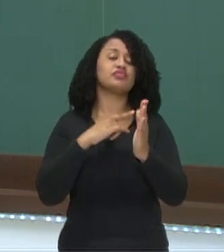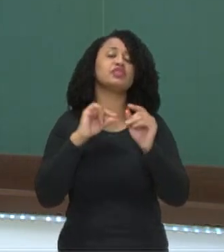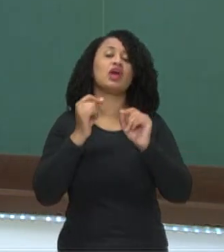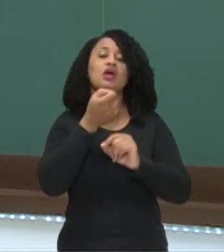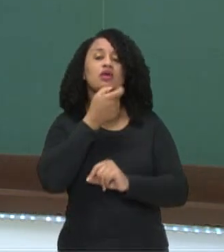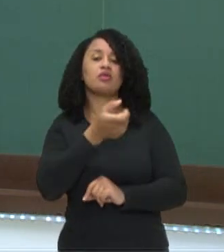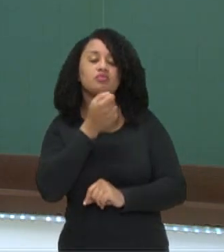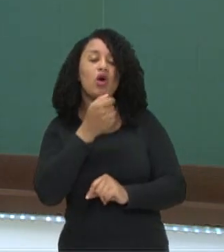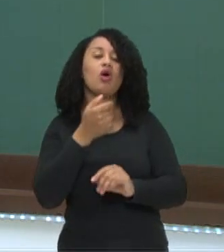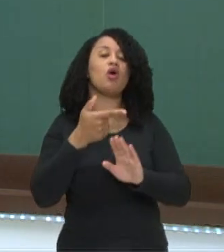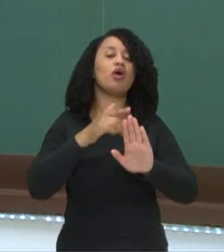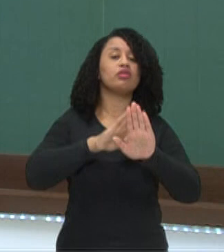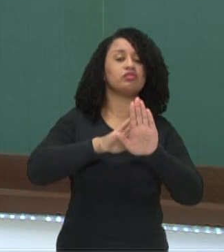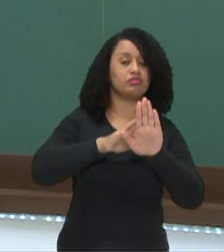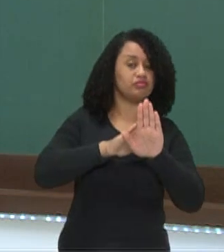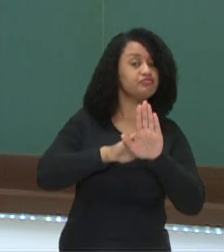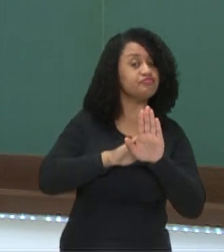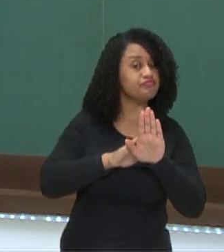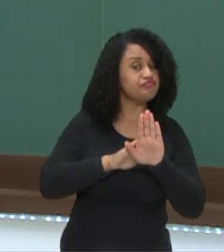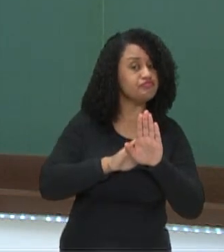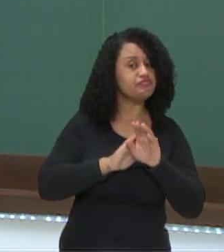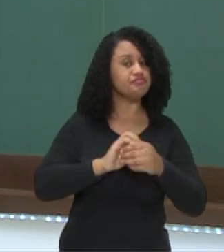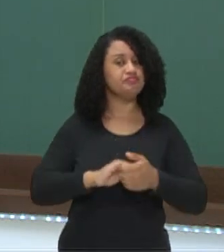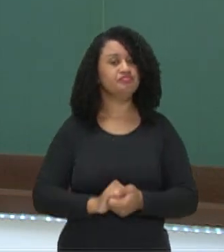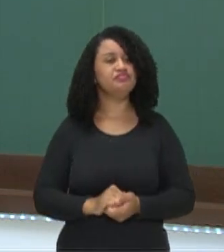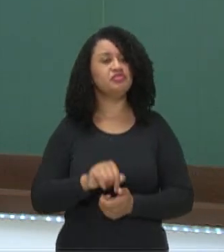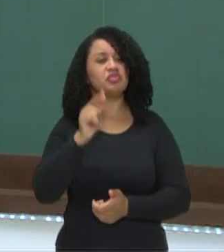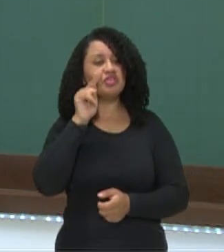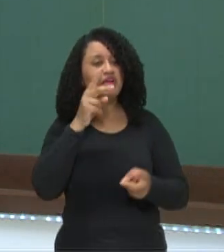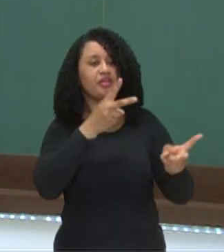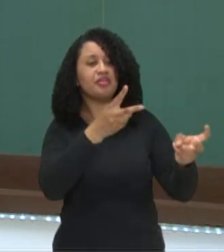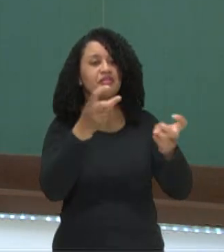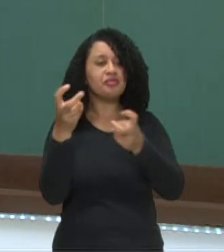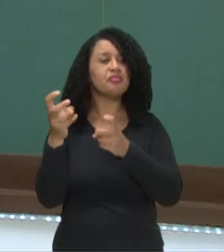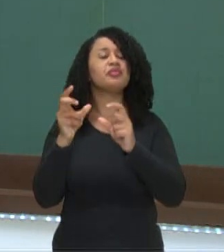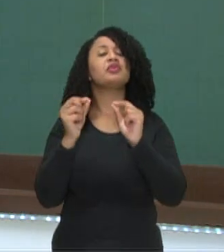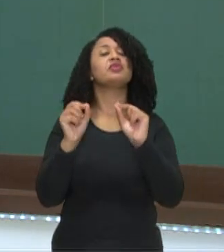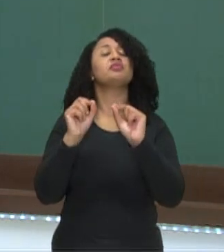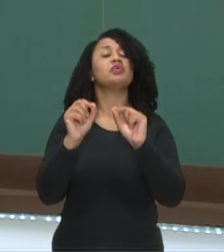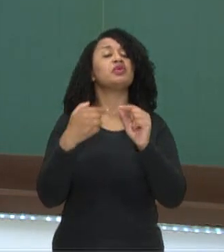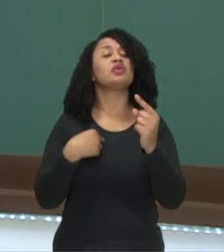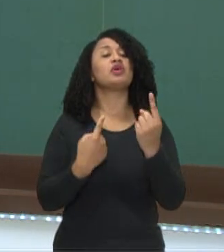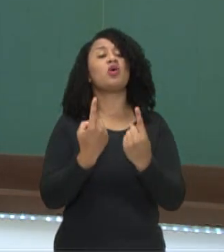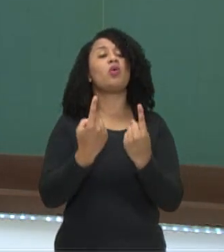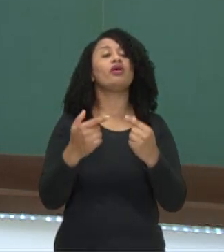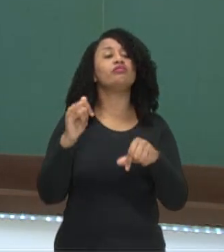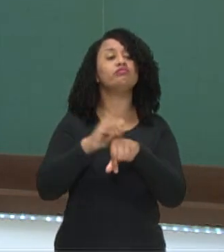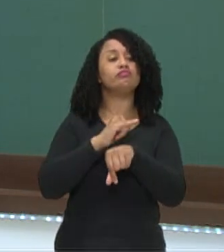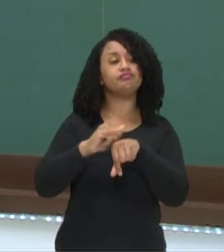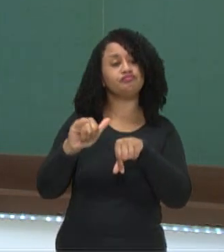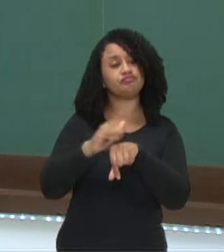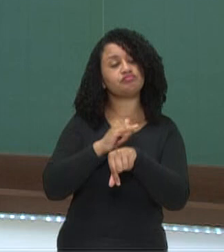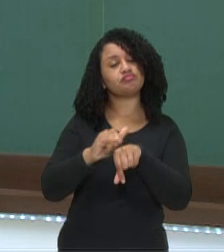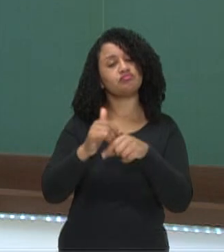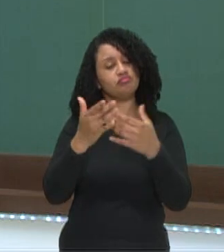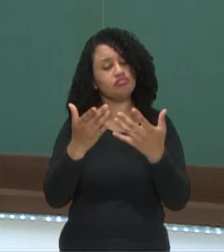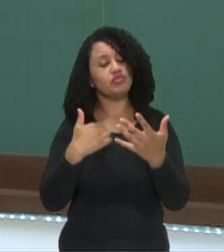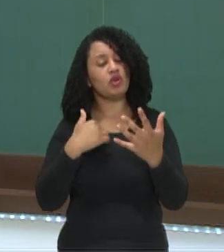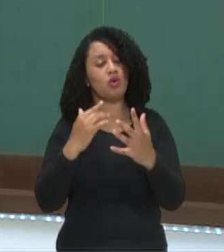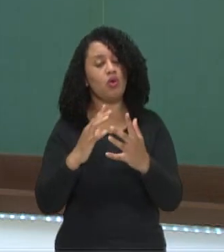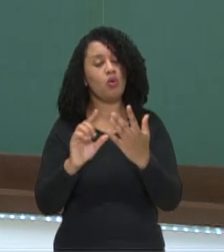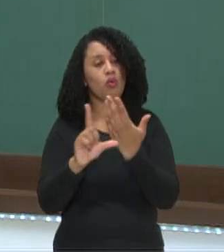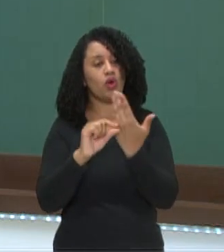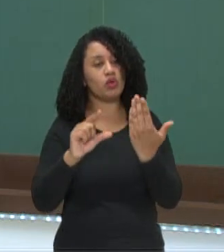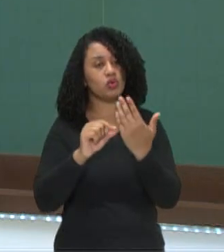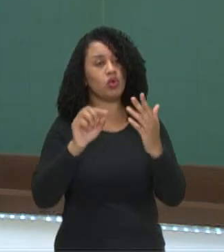do humor, da ironia? Consegue identificar que estratégia o autor